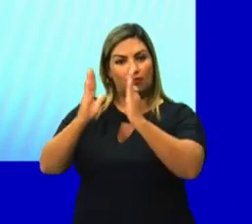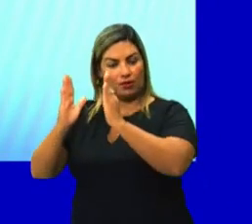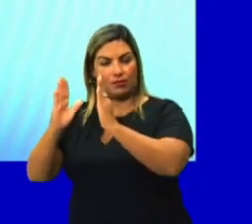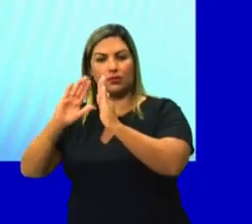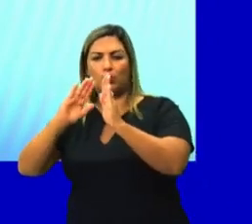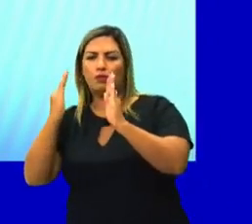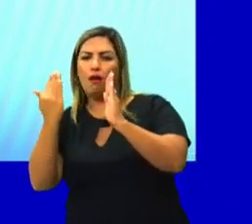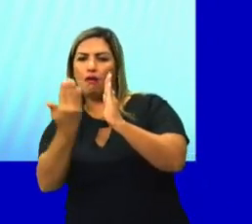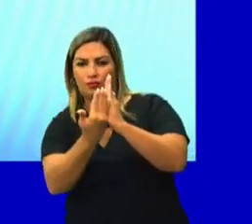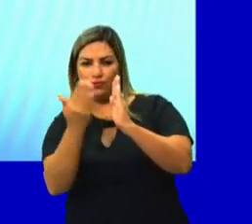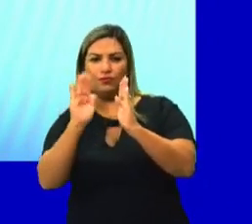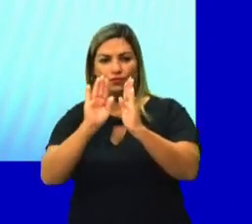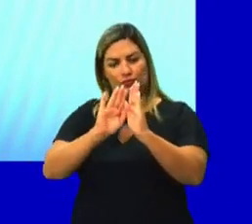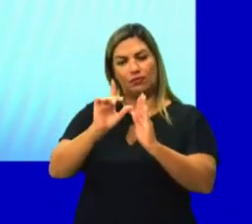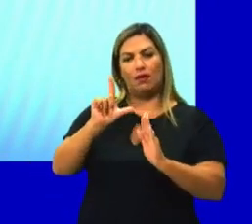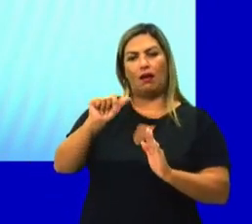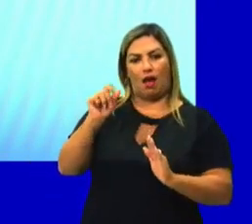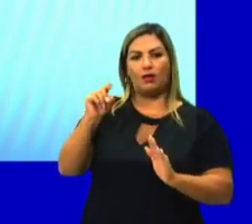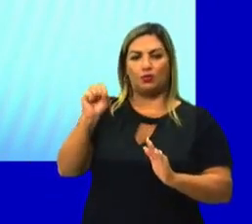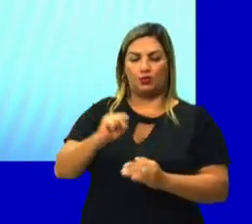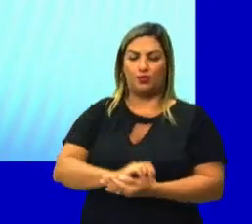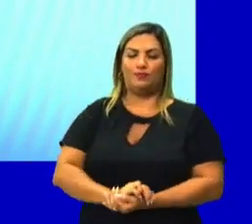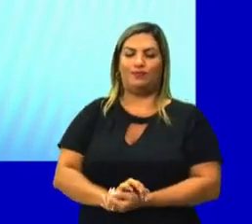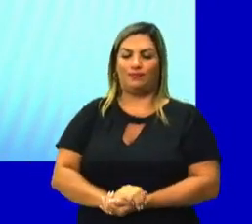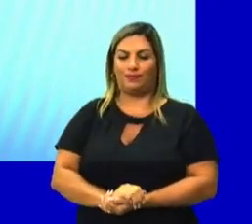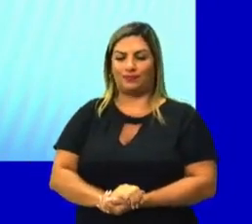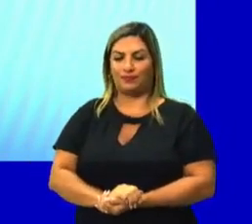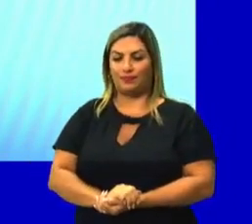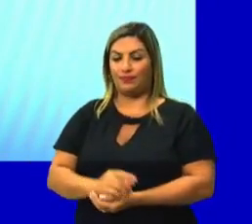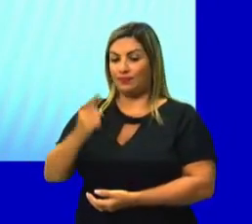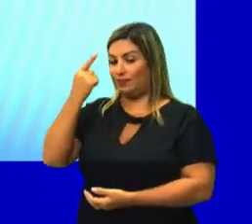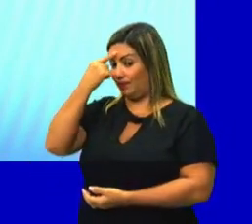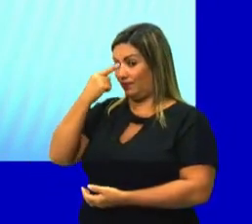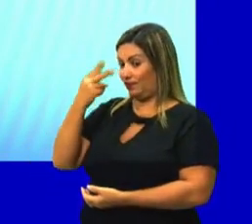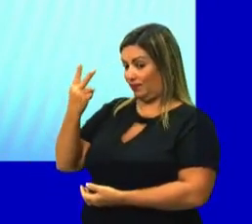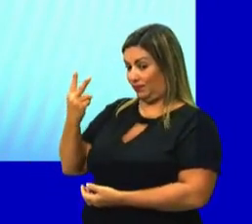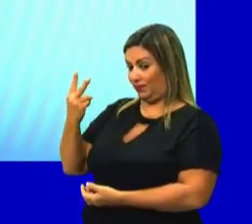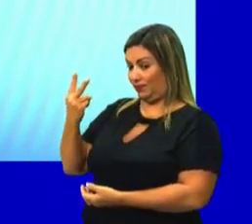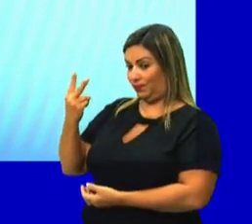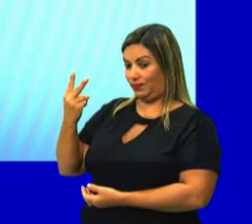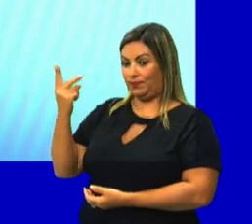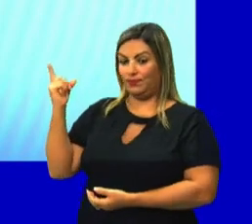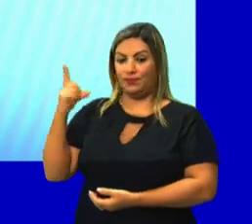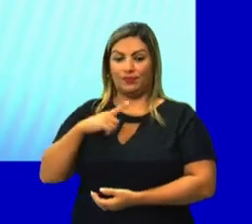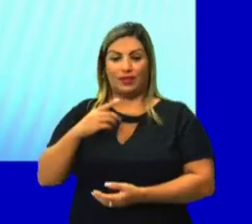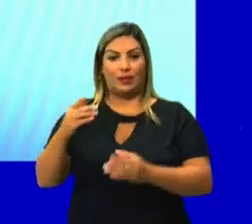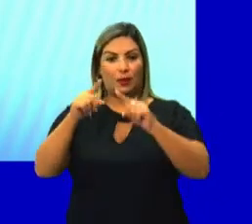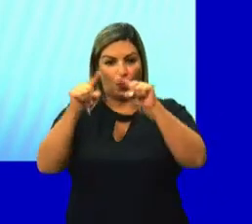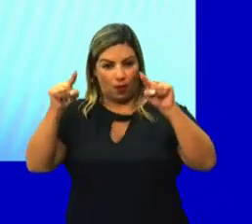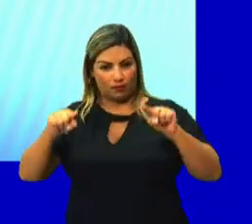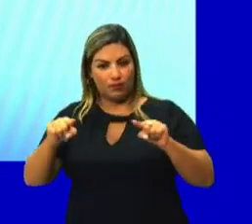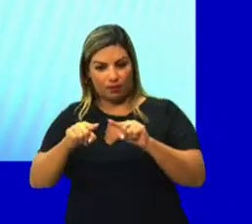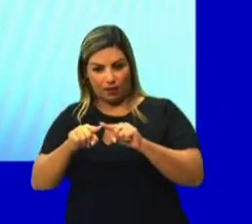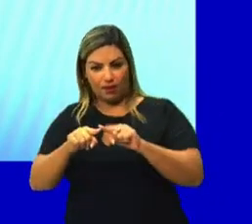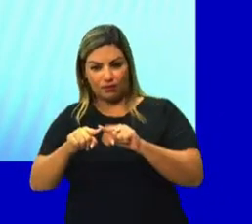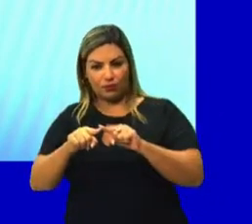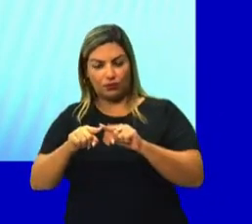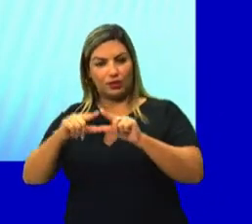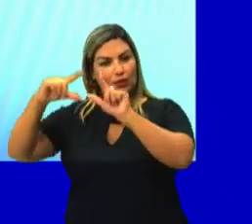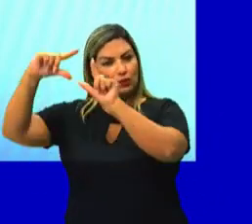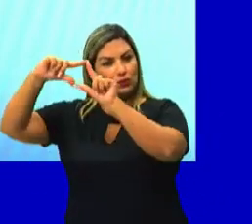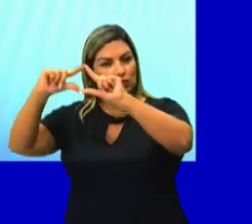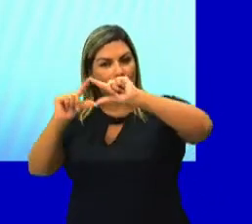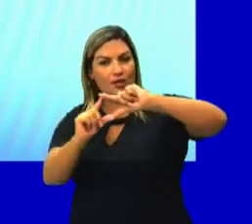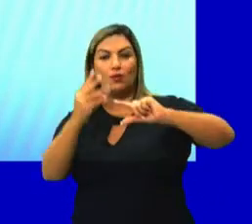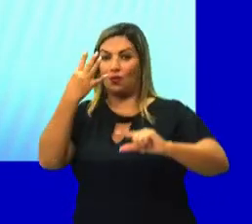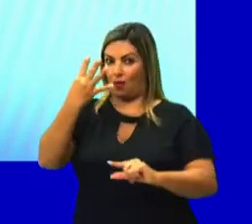laterais. Então, aqui a gente contempla um prisma. A figura 2, eu tenho uma base quadrada, um quadrado,